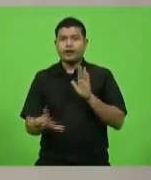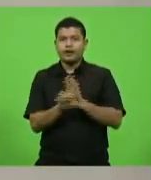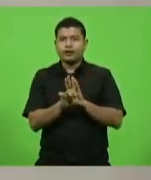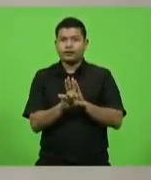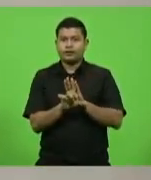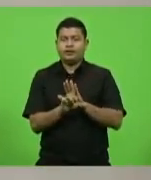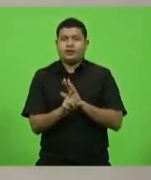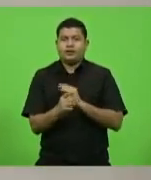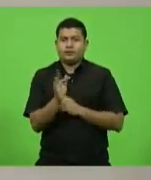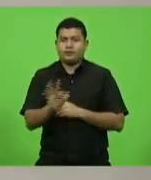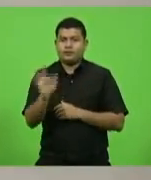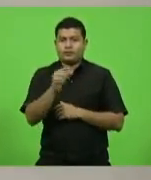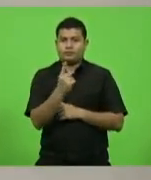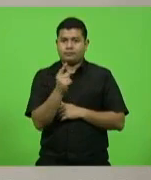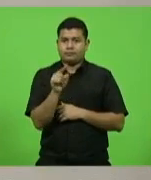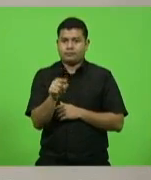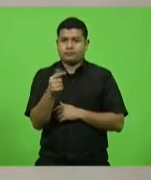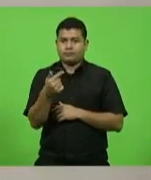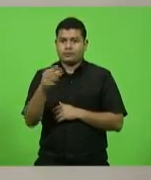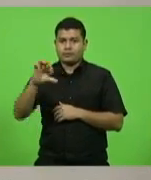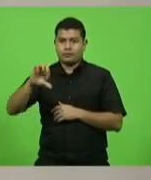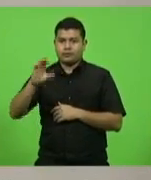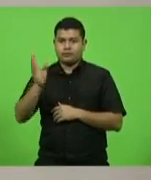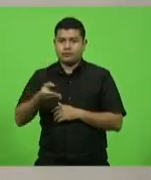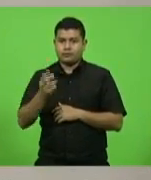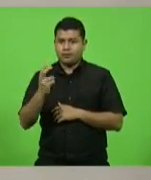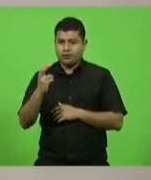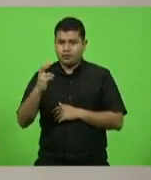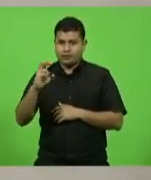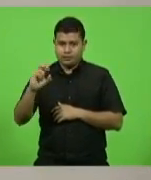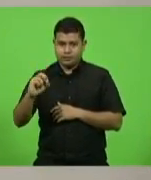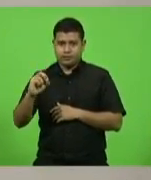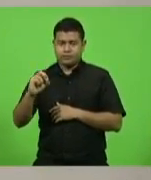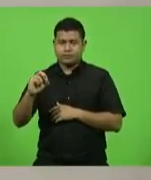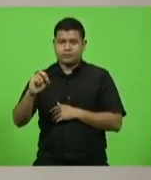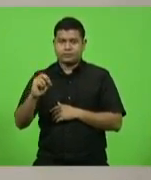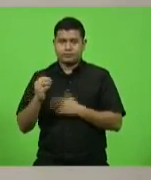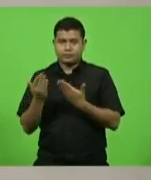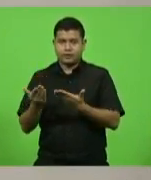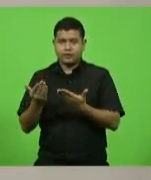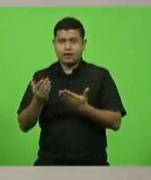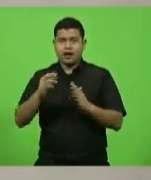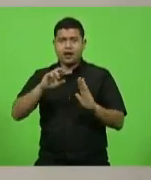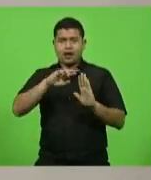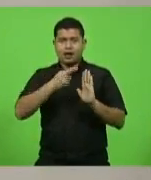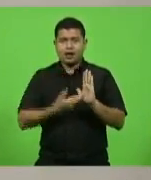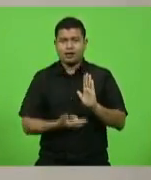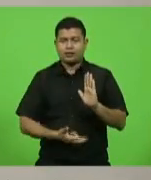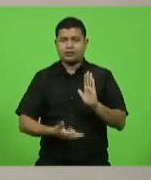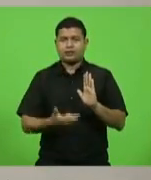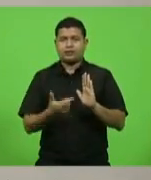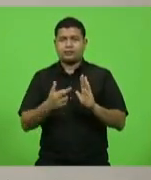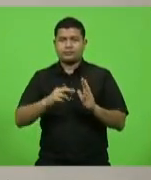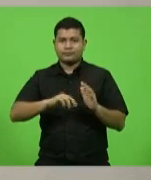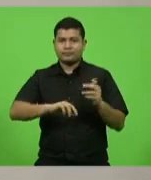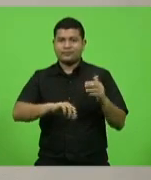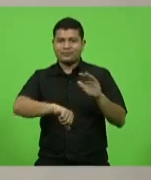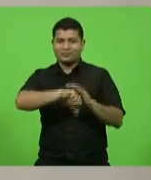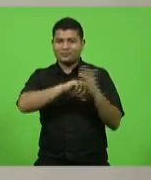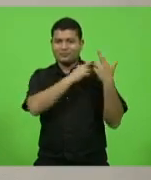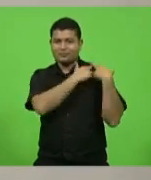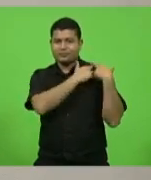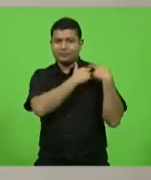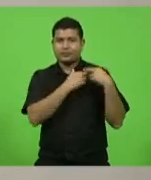1079, de 10 de abril de 1950, que define os crimes de responsabilidade e regula o respectivo